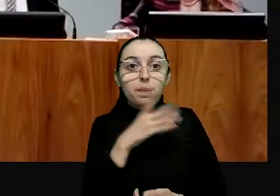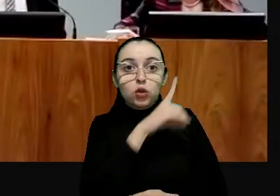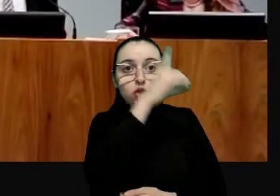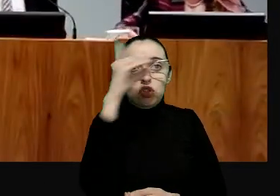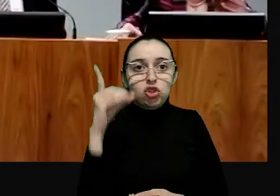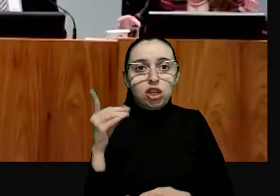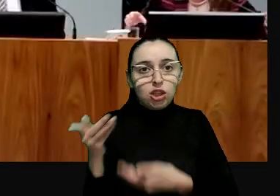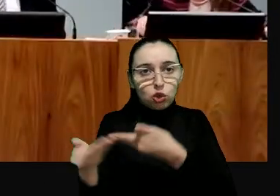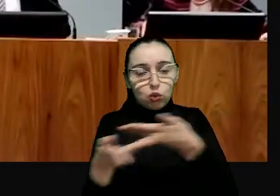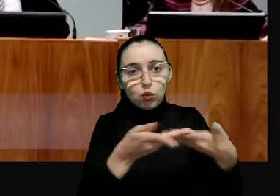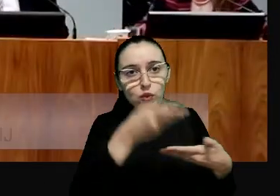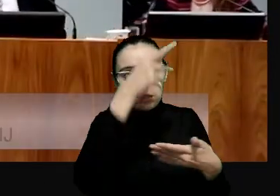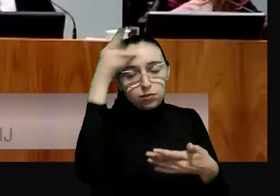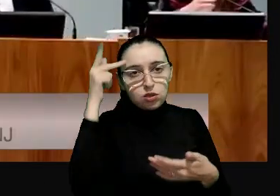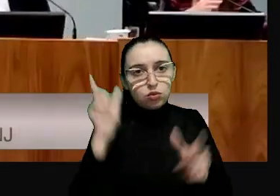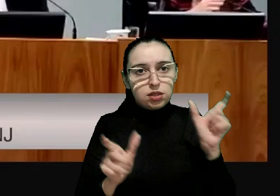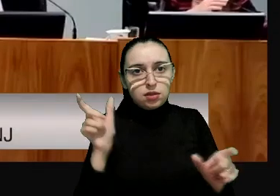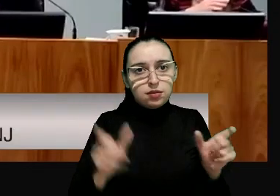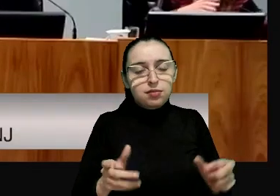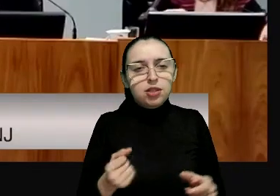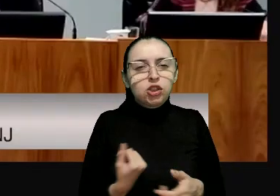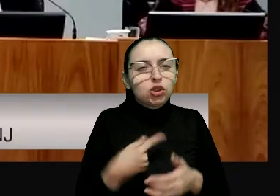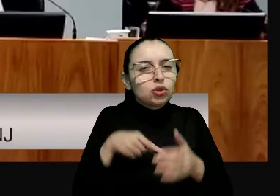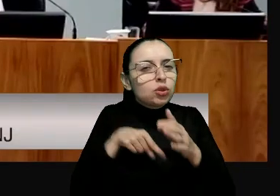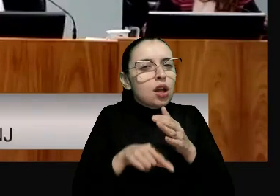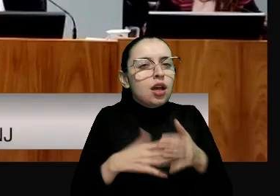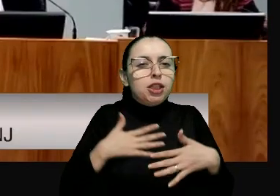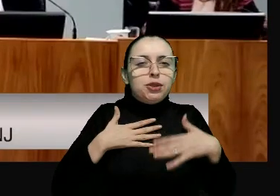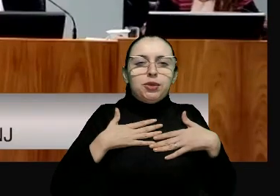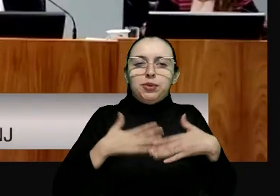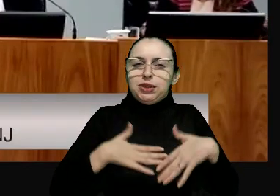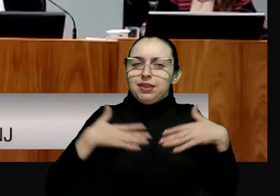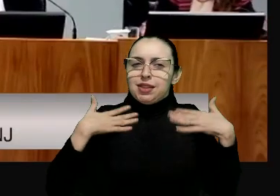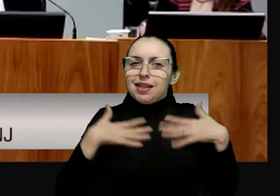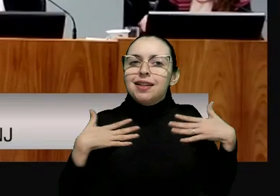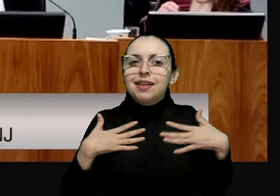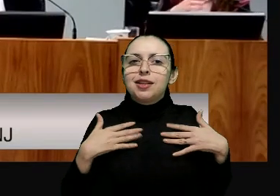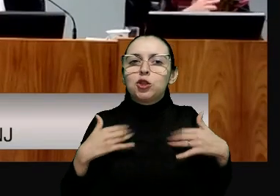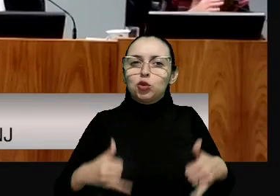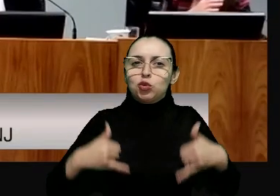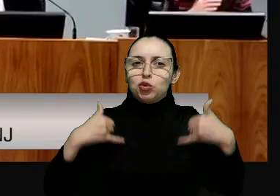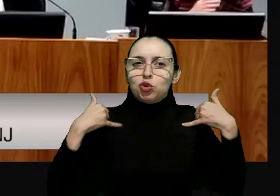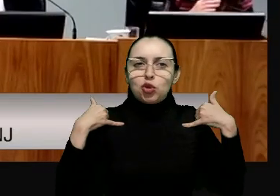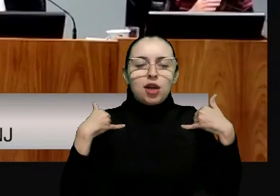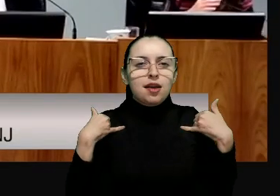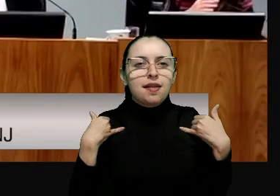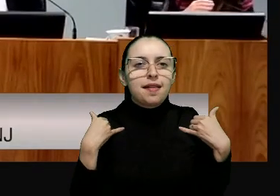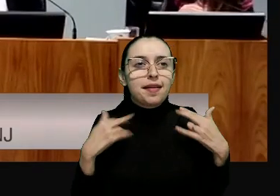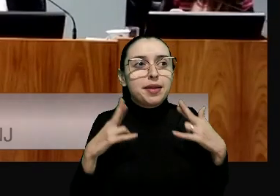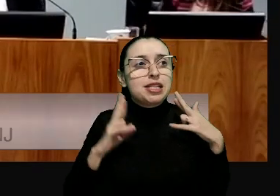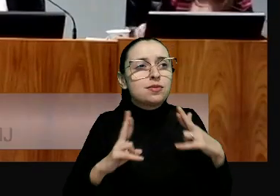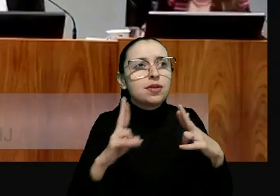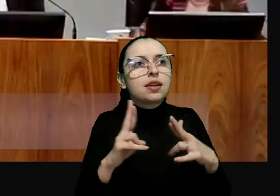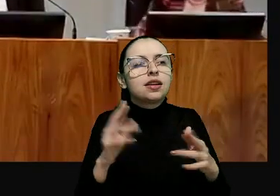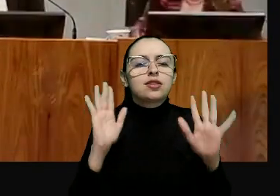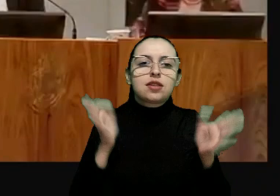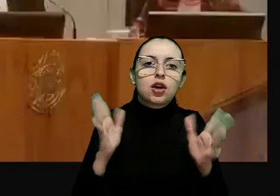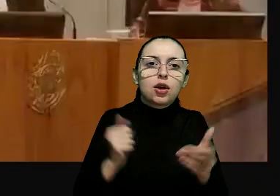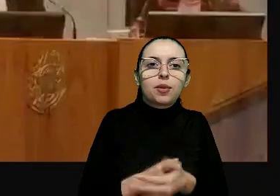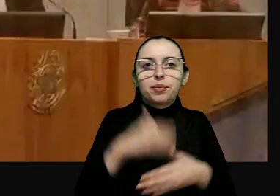Um bom dia a todos e a todas. Eu queria expressar a minha profunda gratidão, a minha honra, a minha esperança por esse momento.